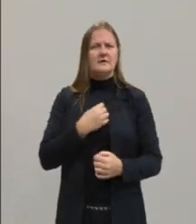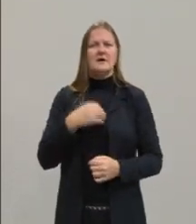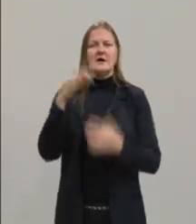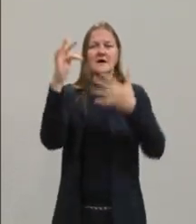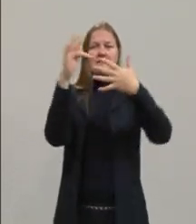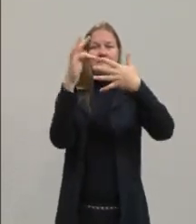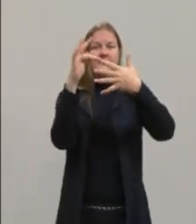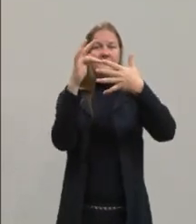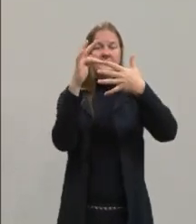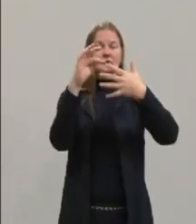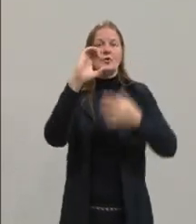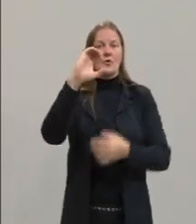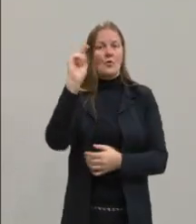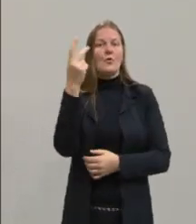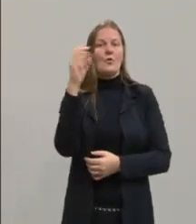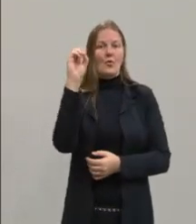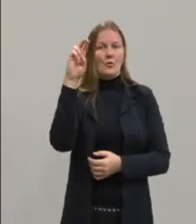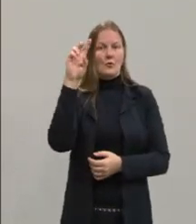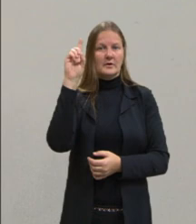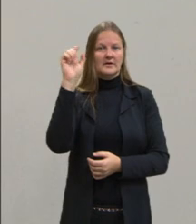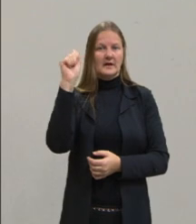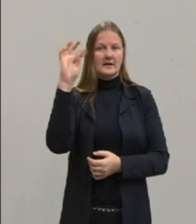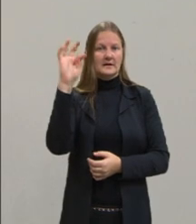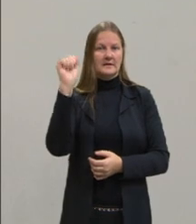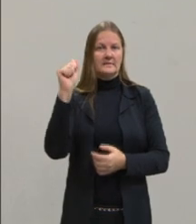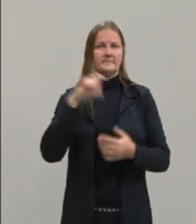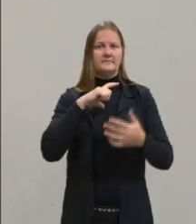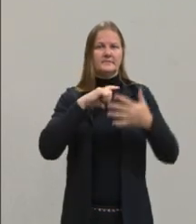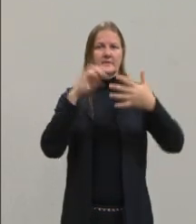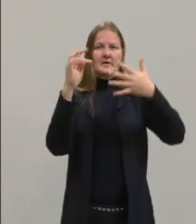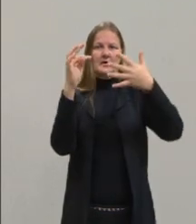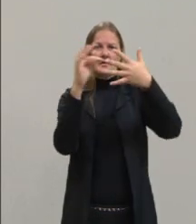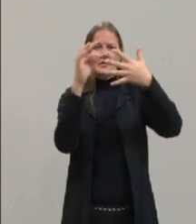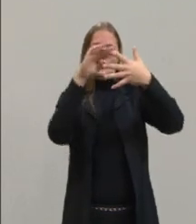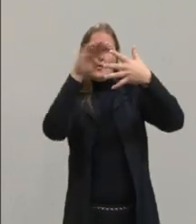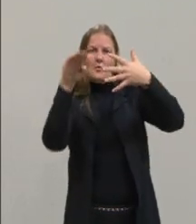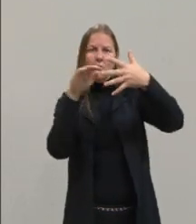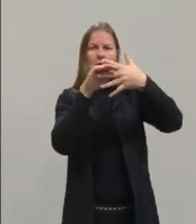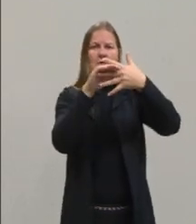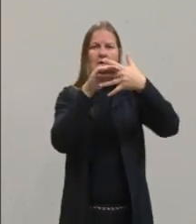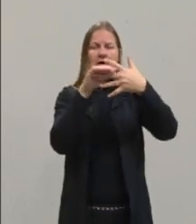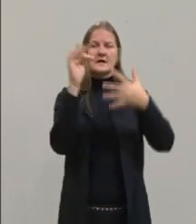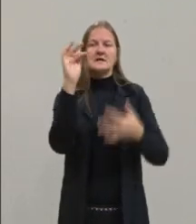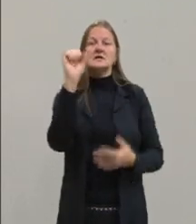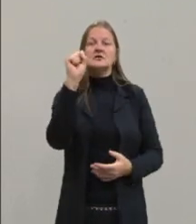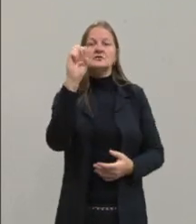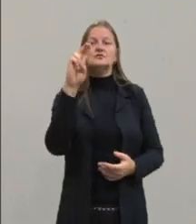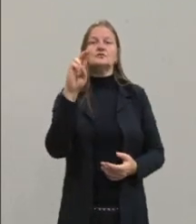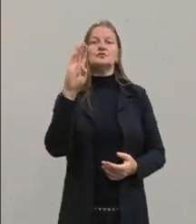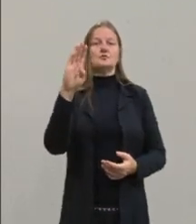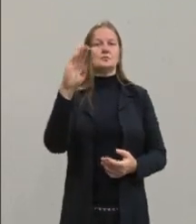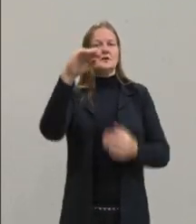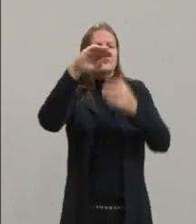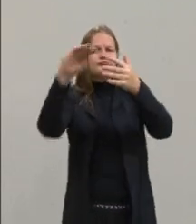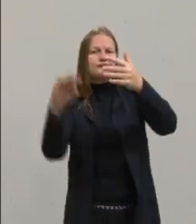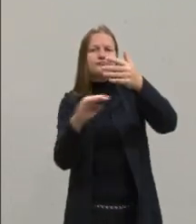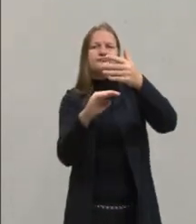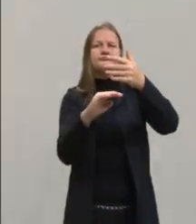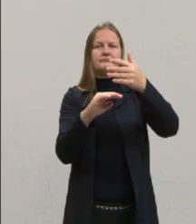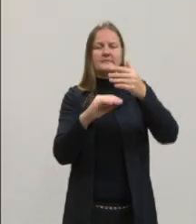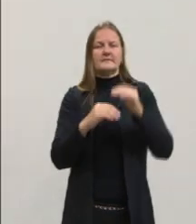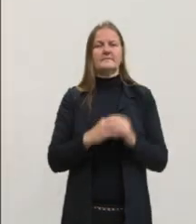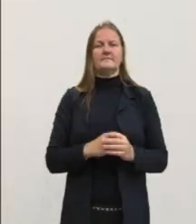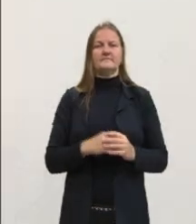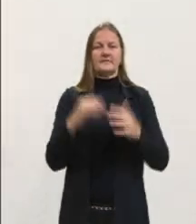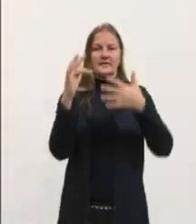filo, cordata. Então, o subfilo ficar um pouquinho abaixo do filo, certo? Antes de chegar